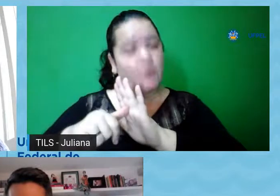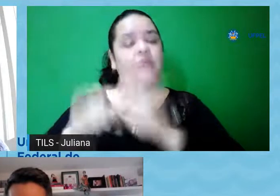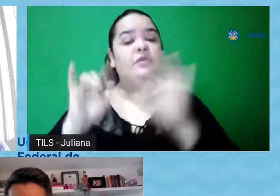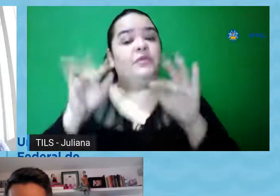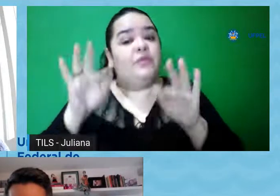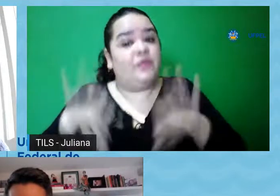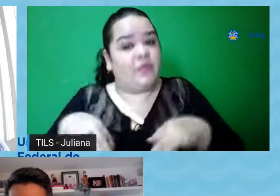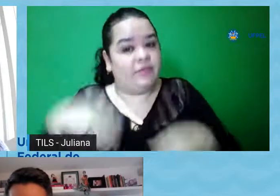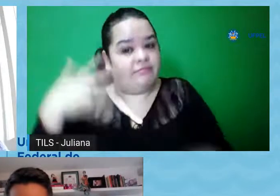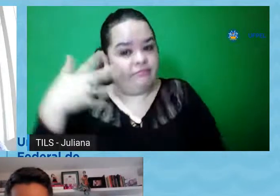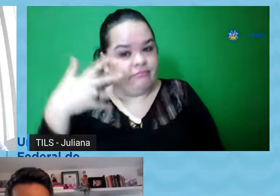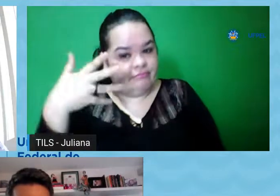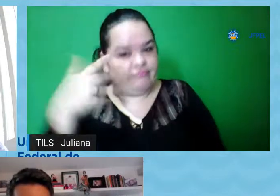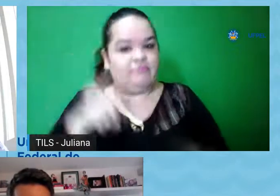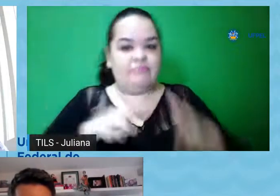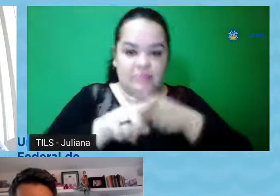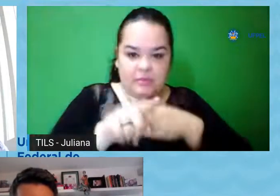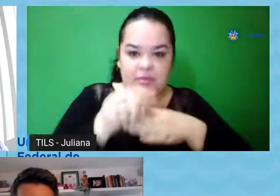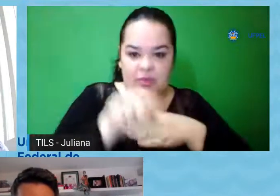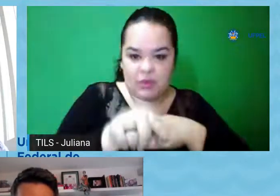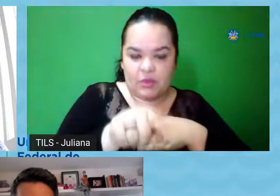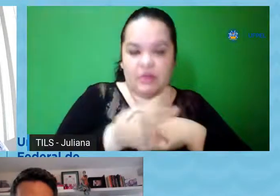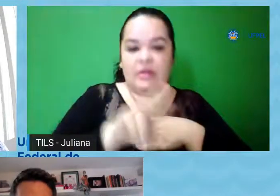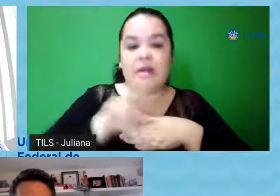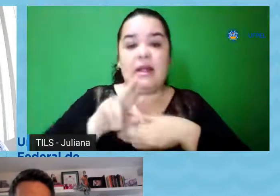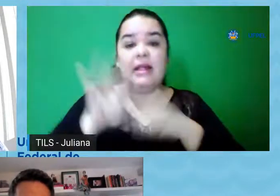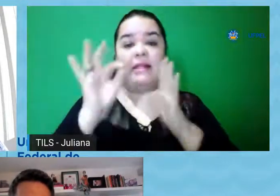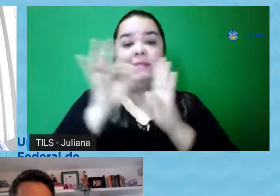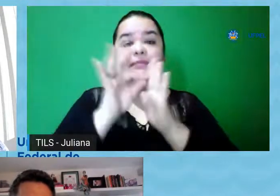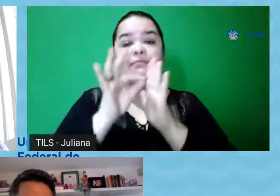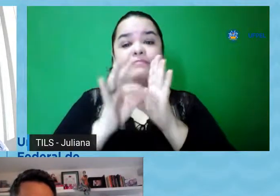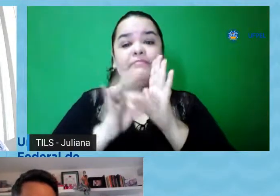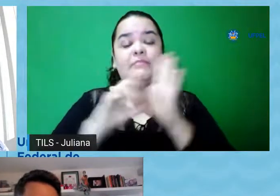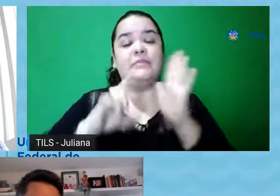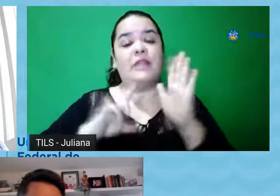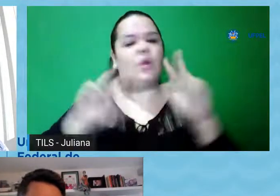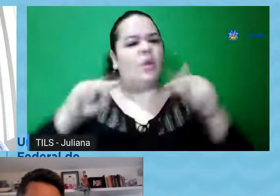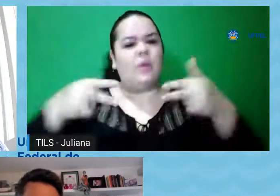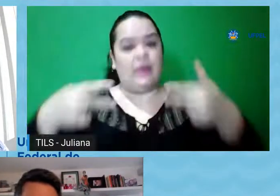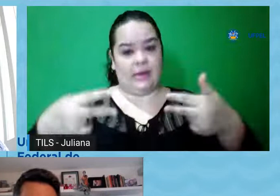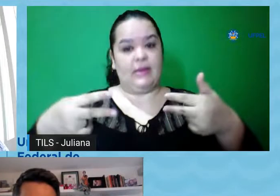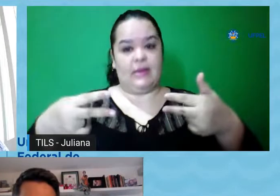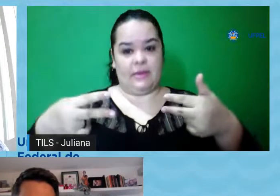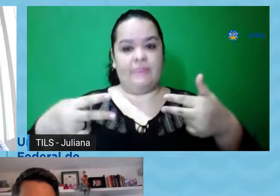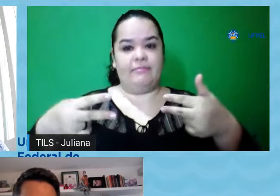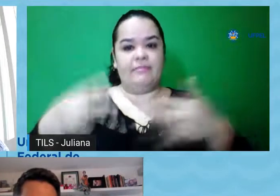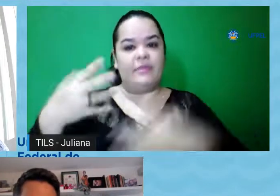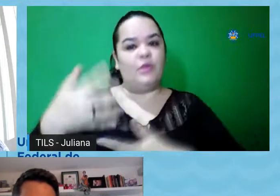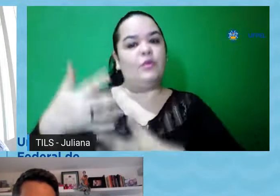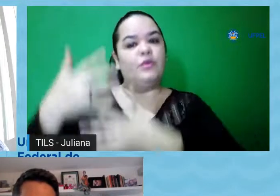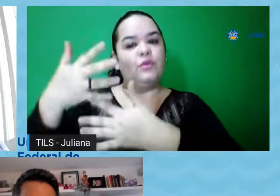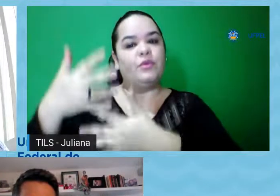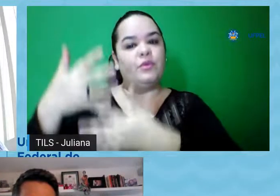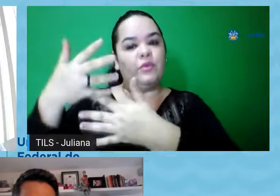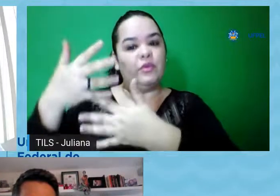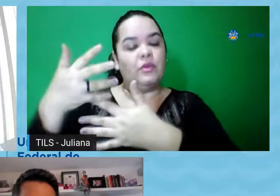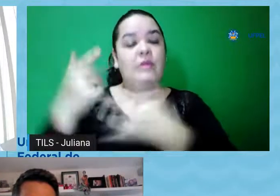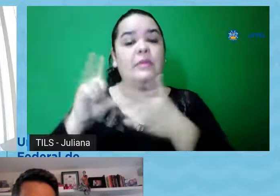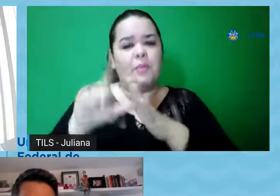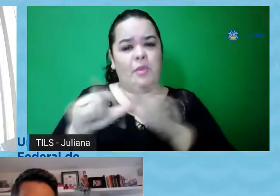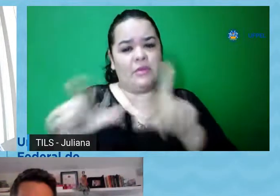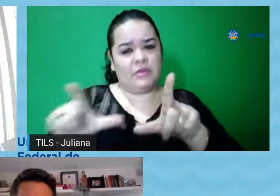E a lista de presença será disponibilizada por um link do chat, para aqueles que tiverem interesse na certificação.